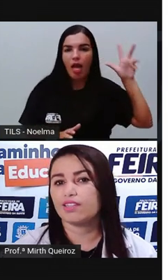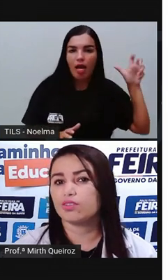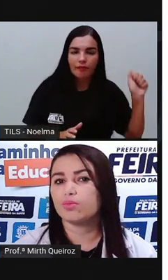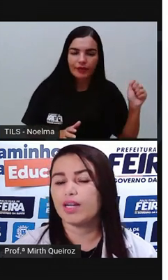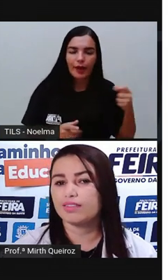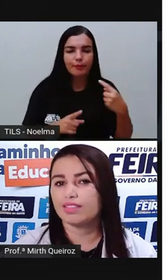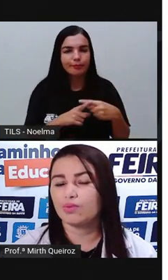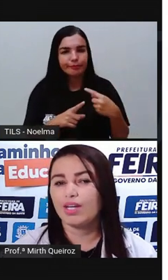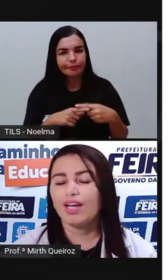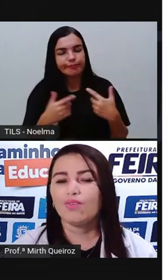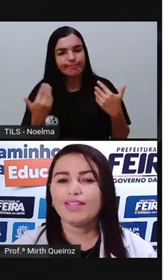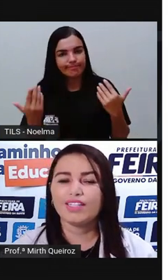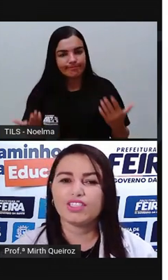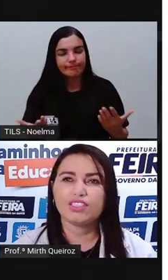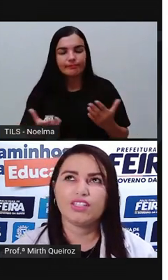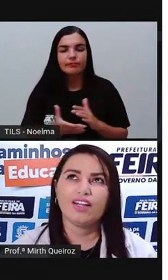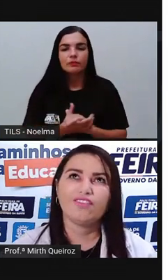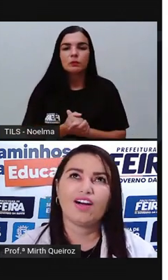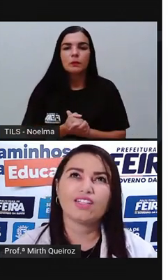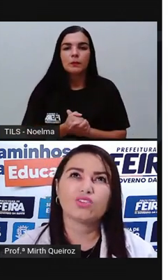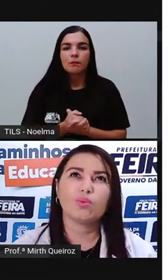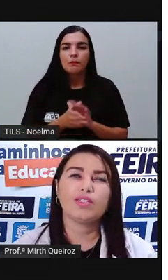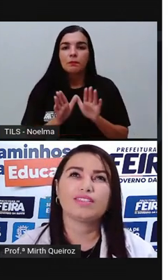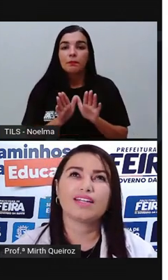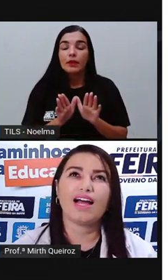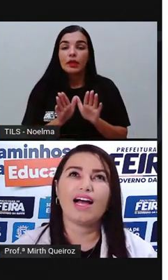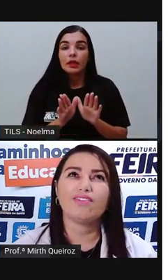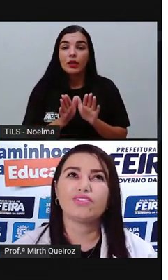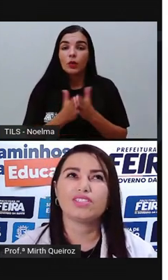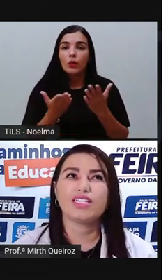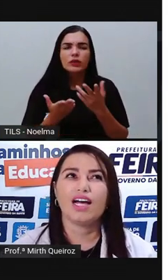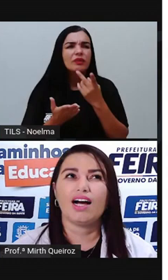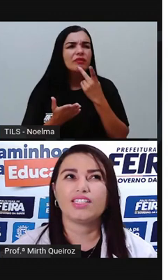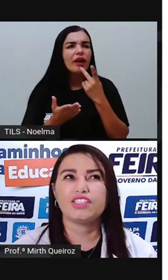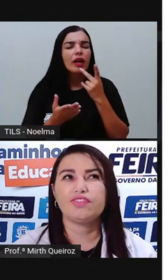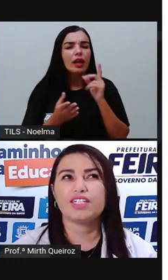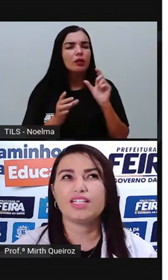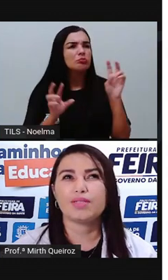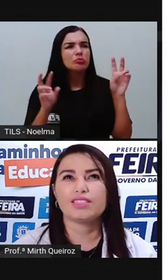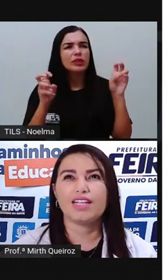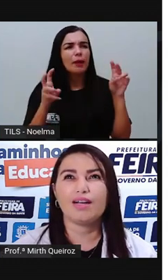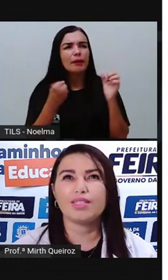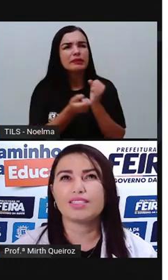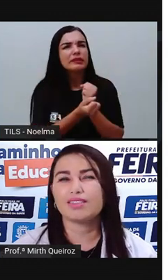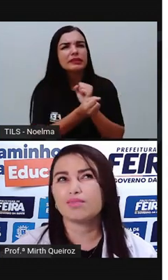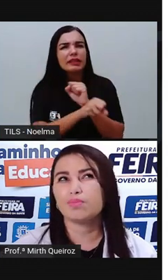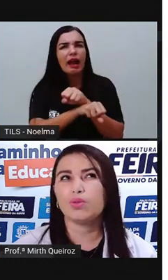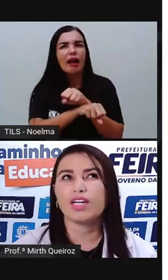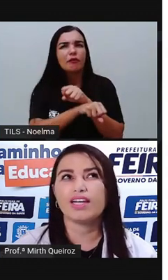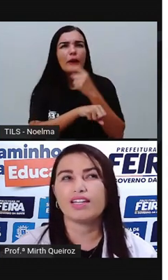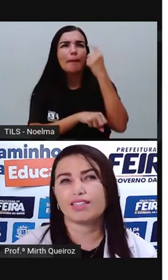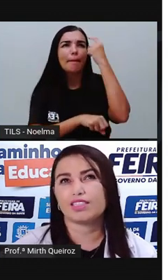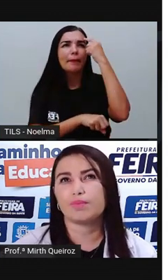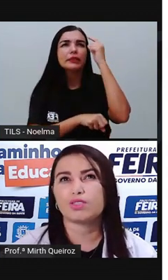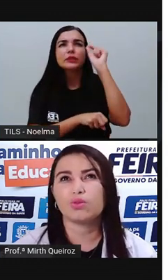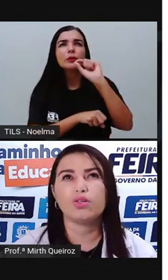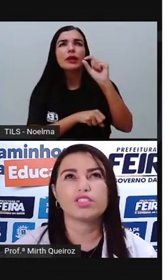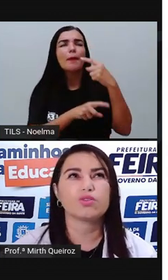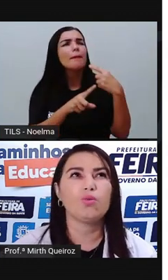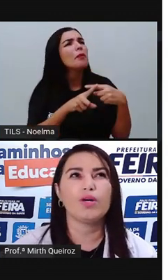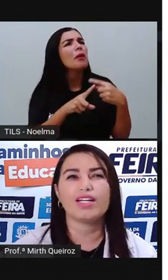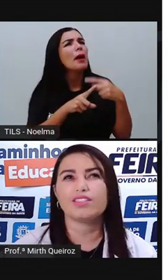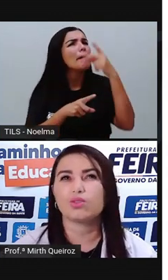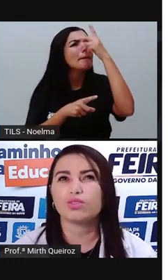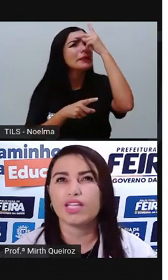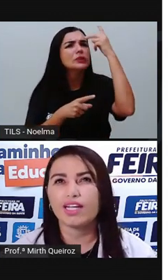escravizados no Brasil. Quando a gente fala sobre escravos, a gente fica lembrando assim, ah, por que essas pessoas,